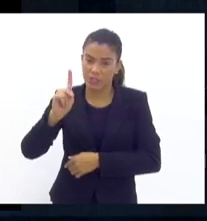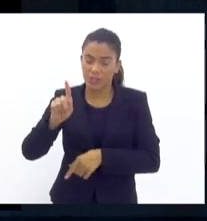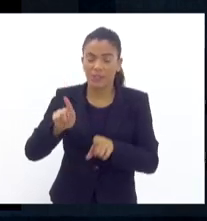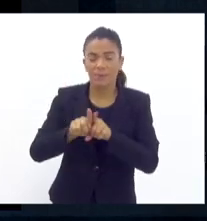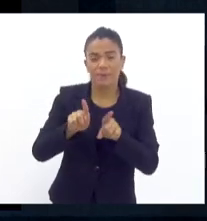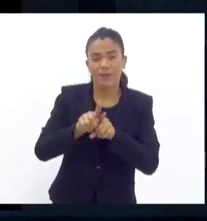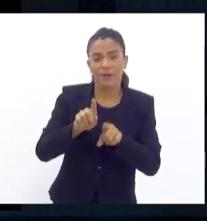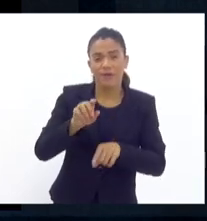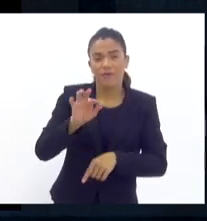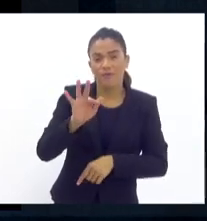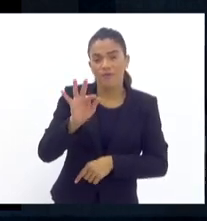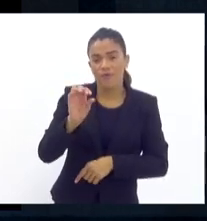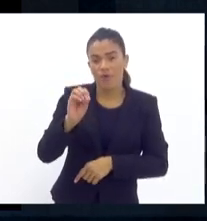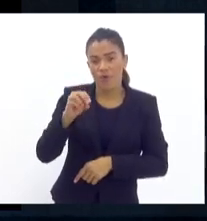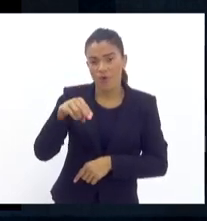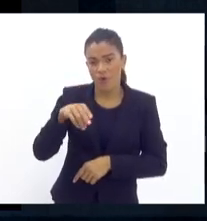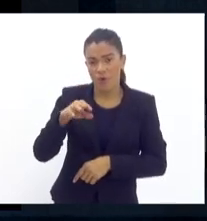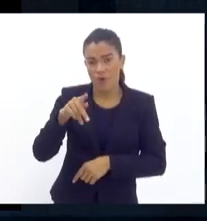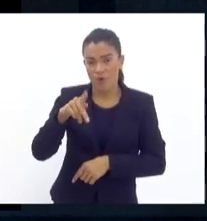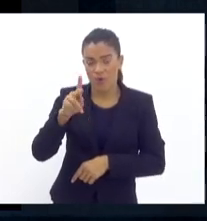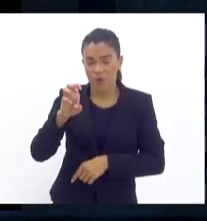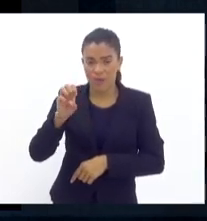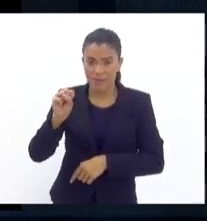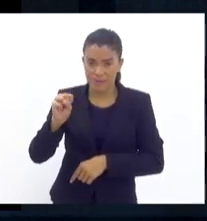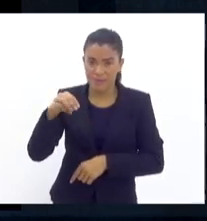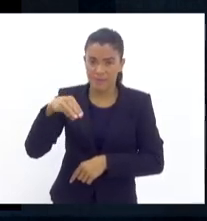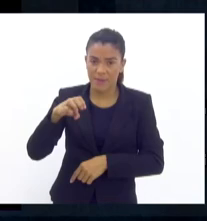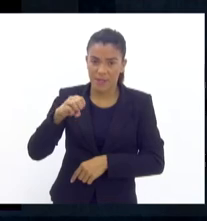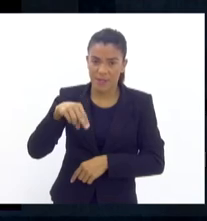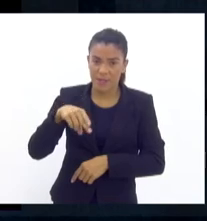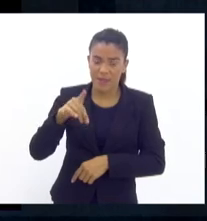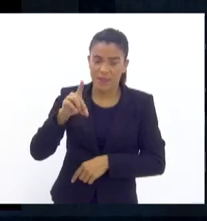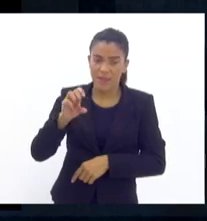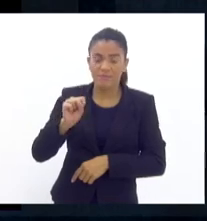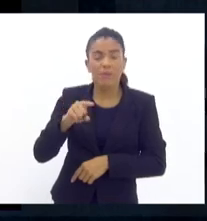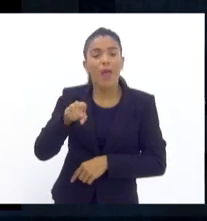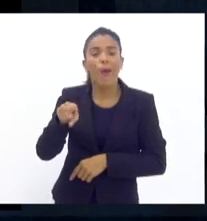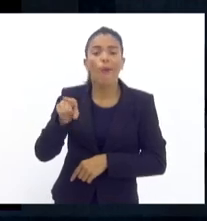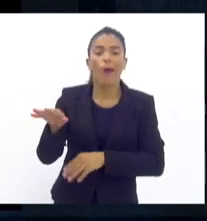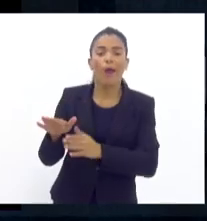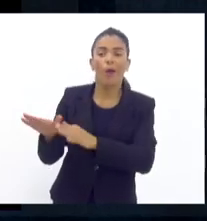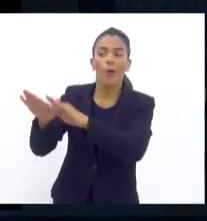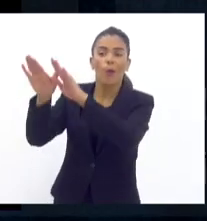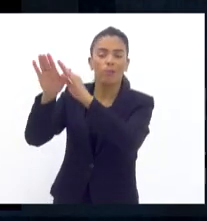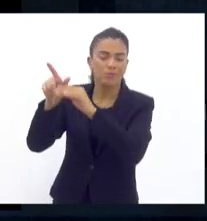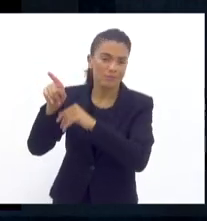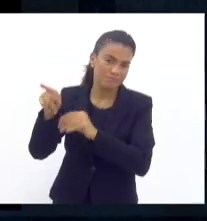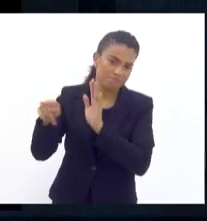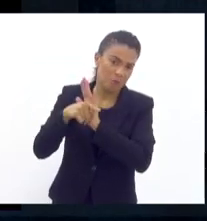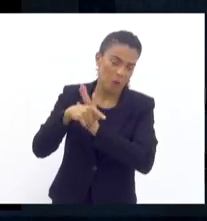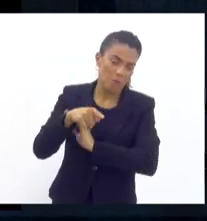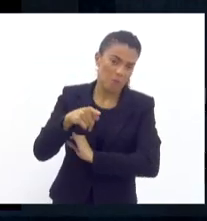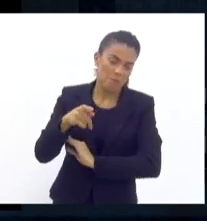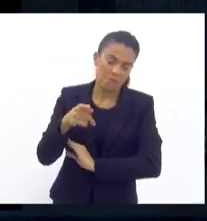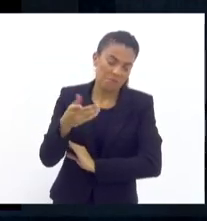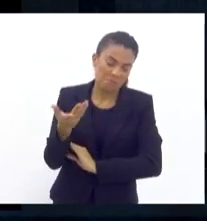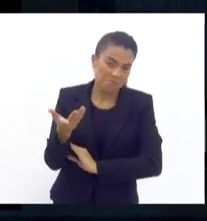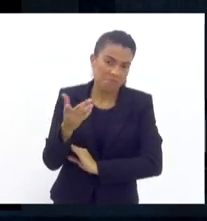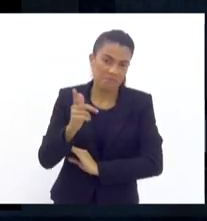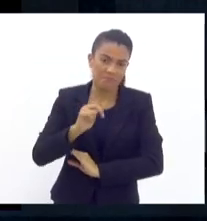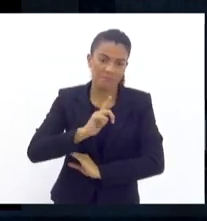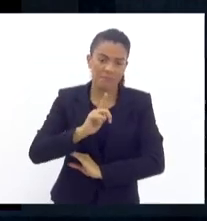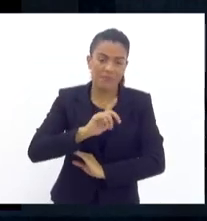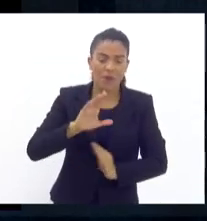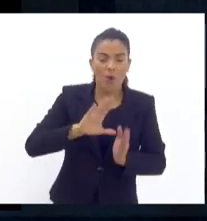porque é uma comunidade que ela é voltada só para roubo. não tem jeito. Nós